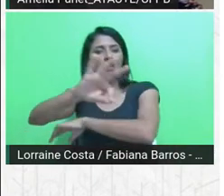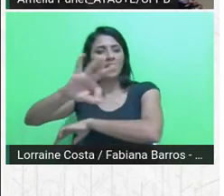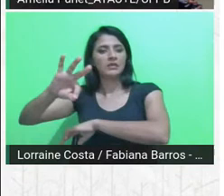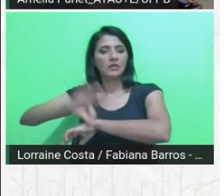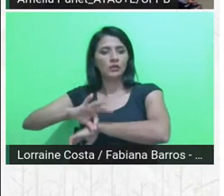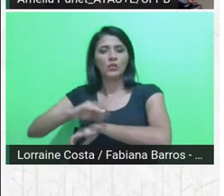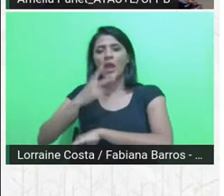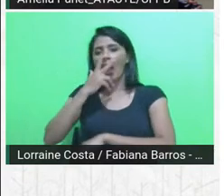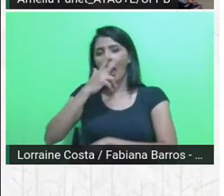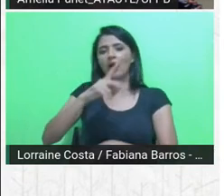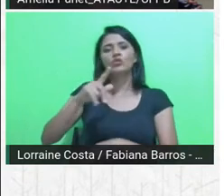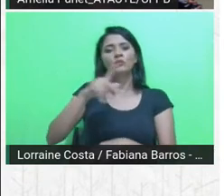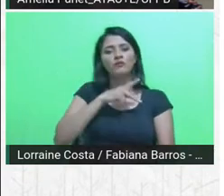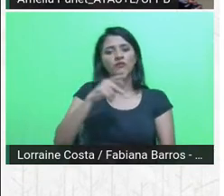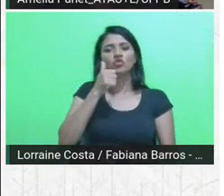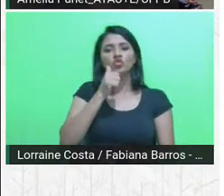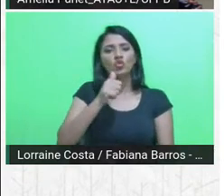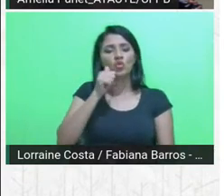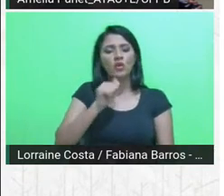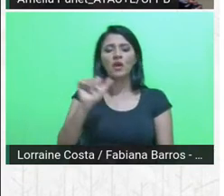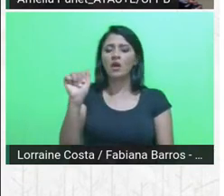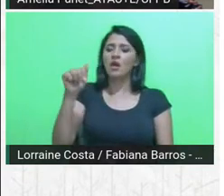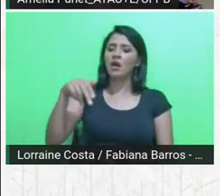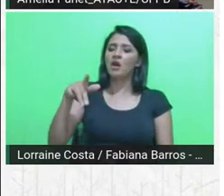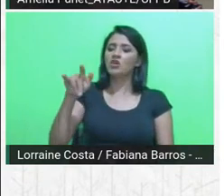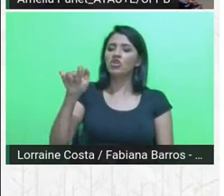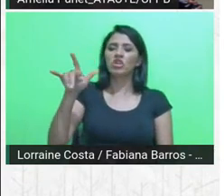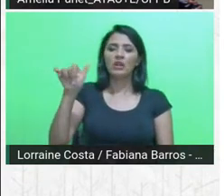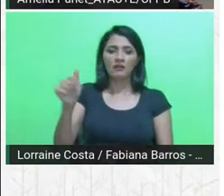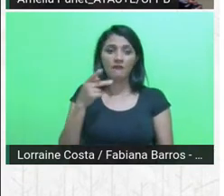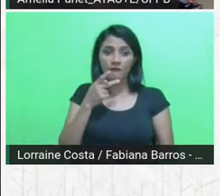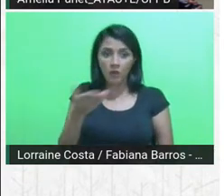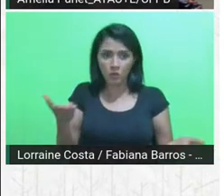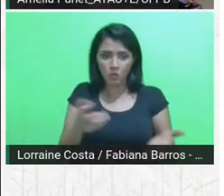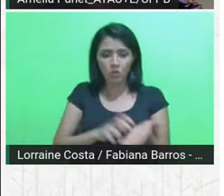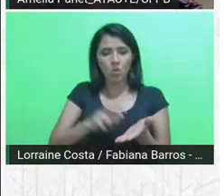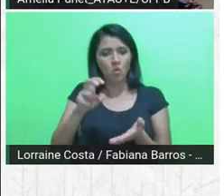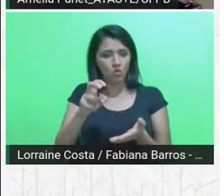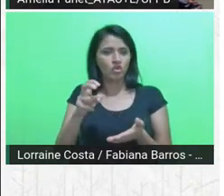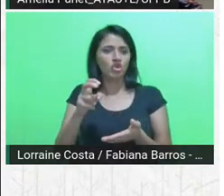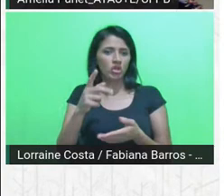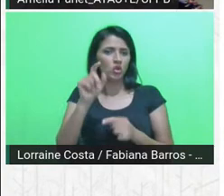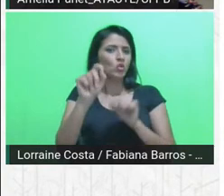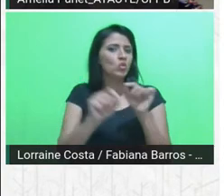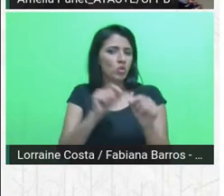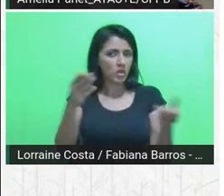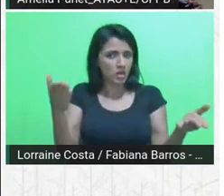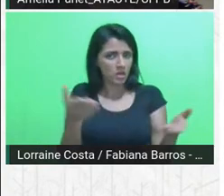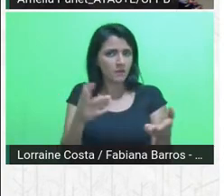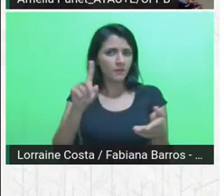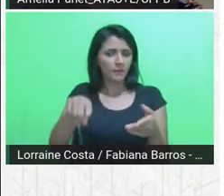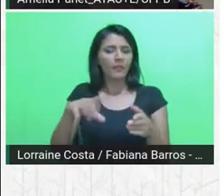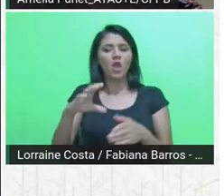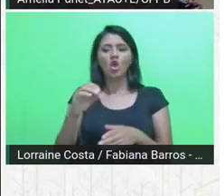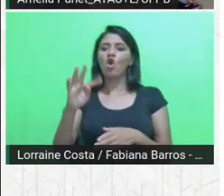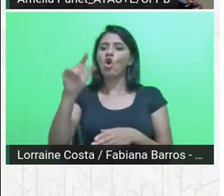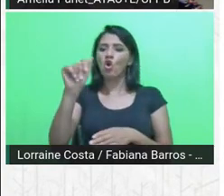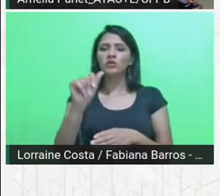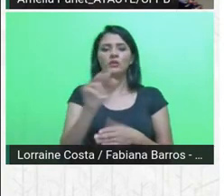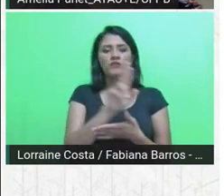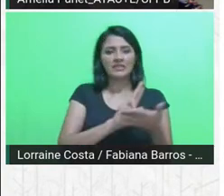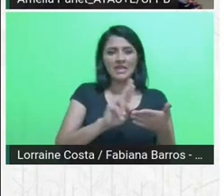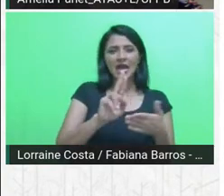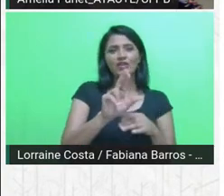Gordilho falou hoje pela manhã que as cotas transformaram muito a universidade pública com relação às